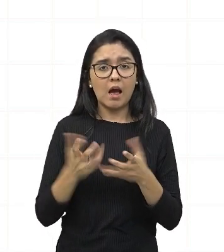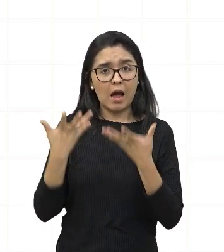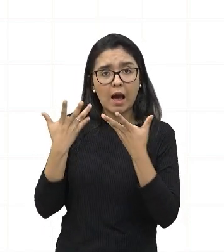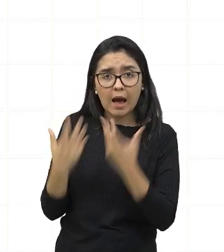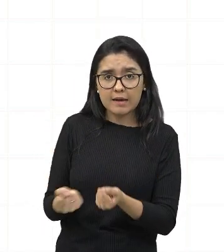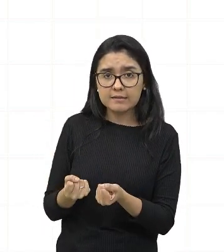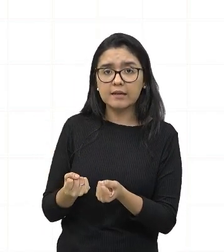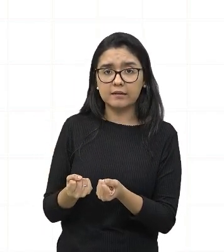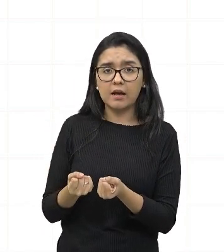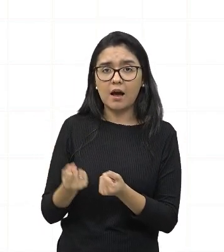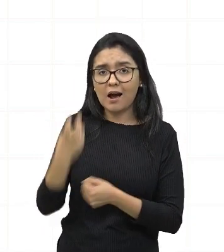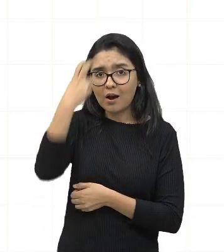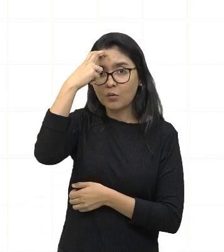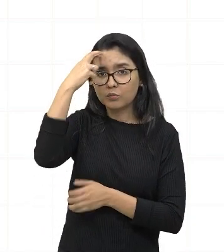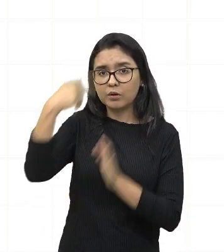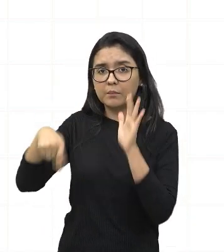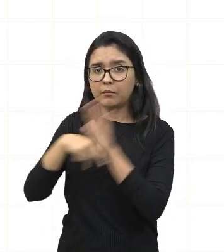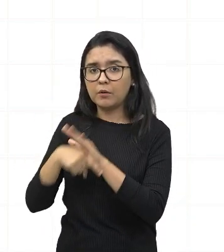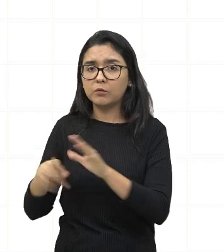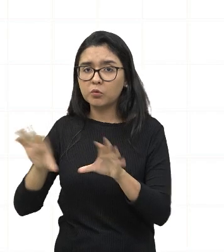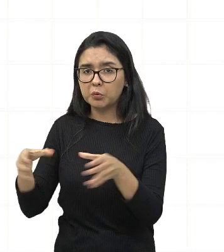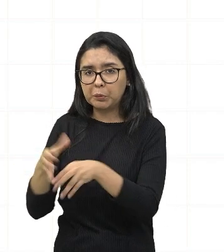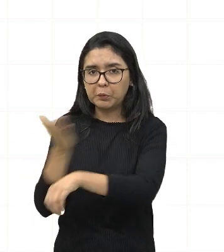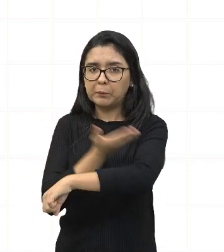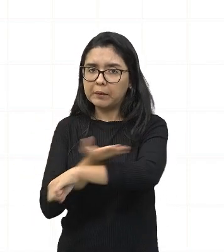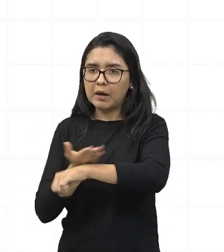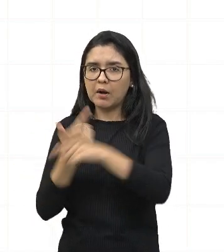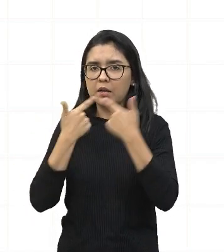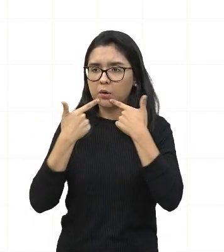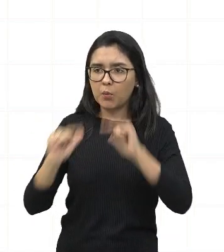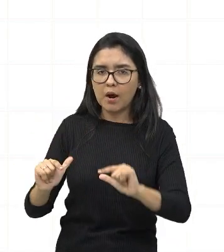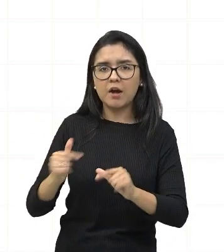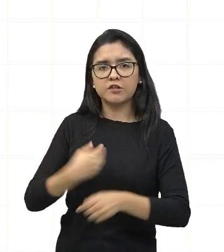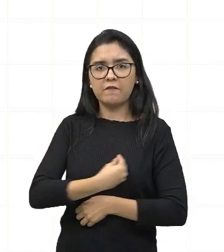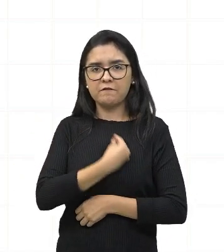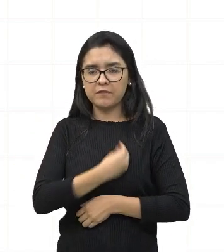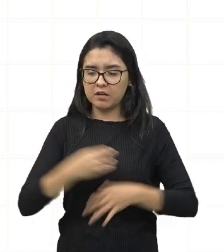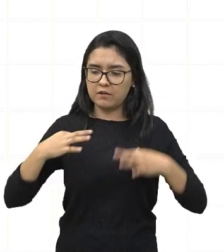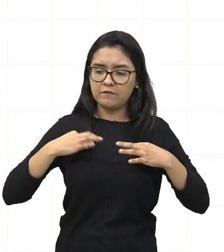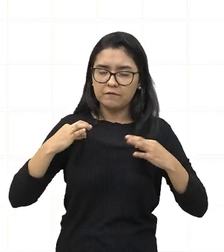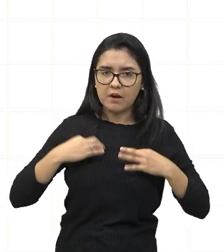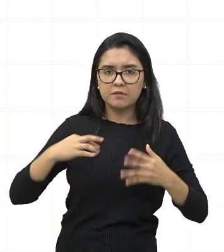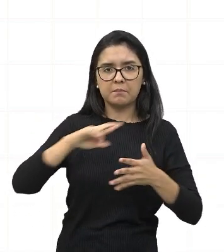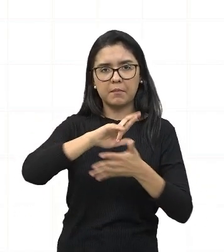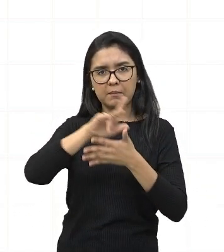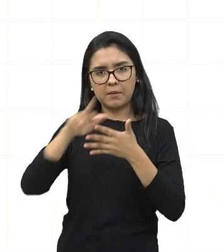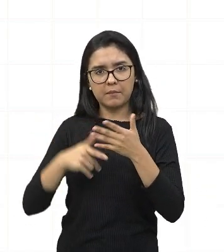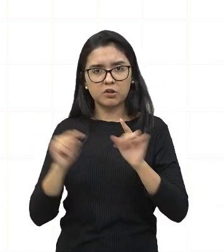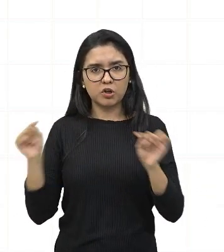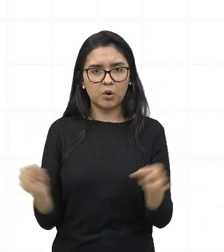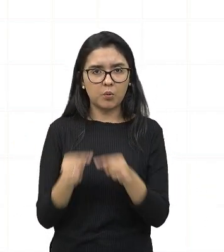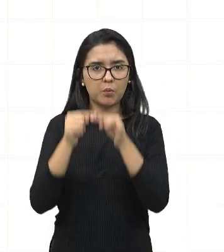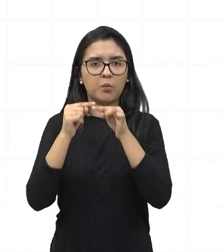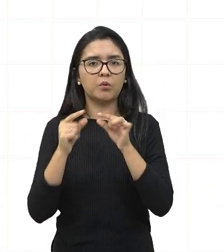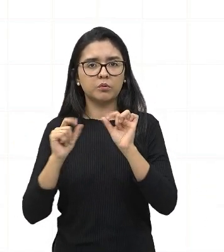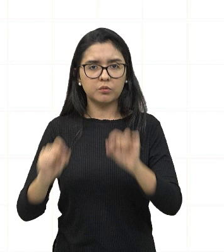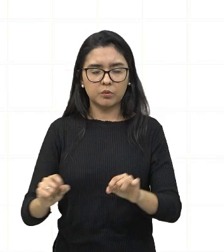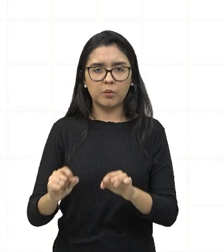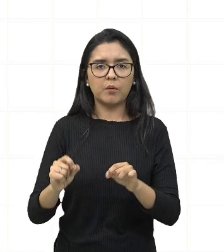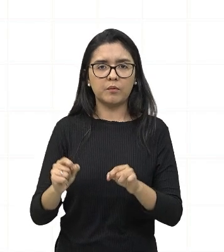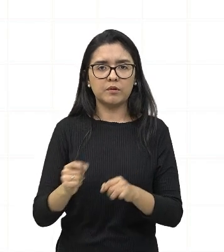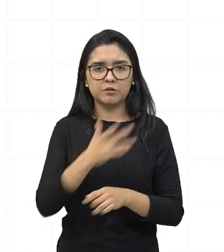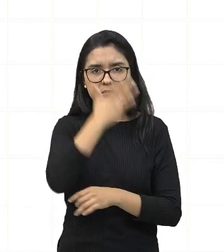modo de vida, a linguagem, a questão de vestimentas, todas de acordo com o seu colonizador,